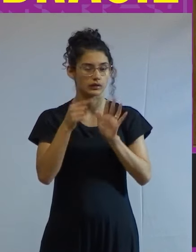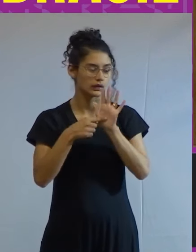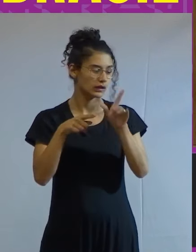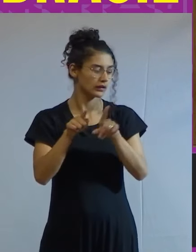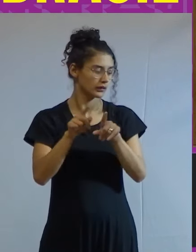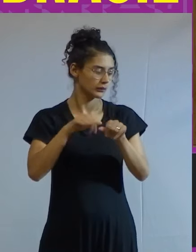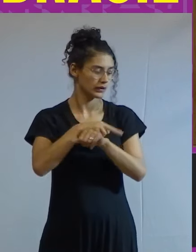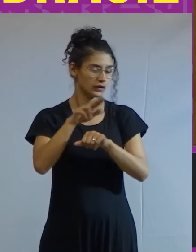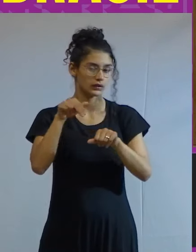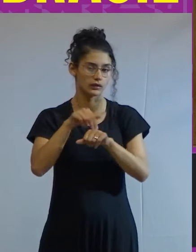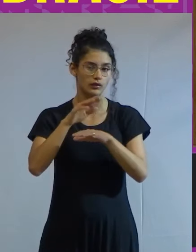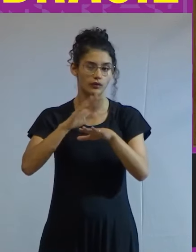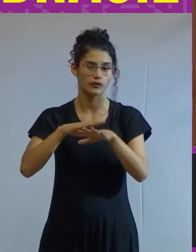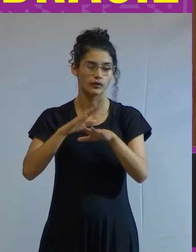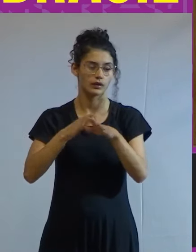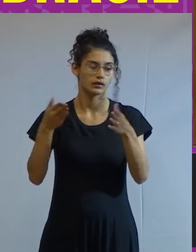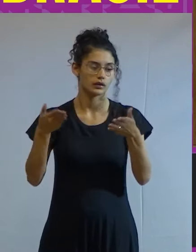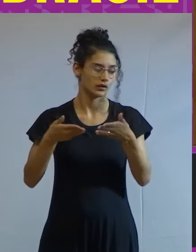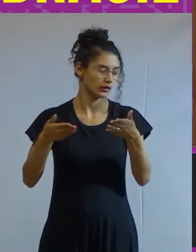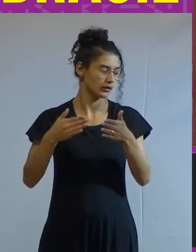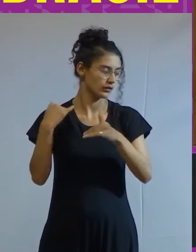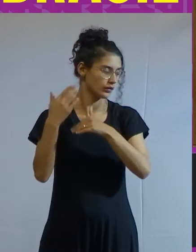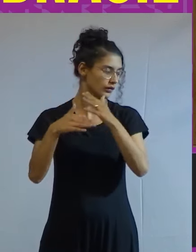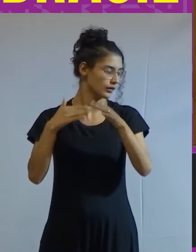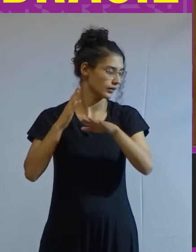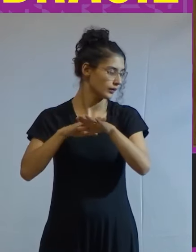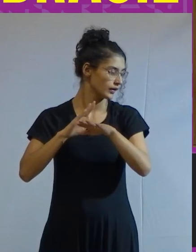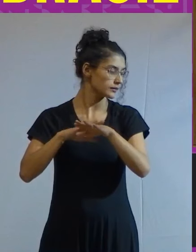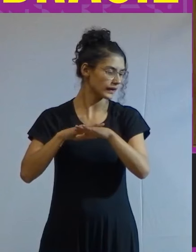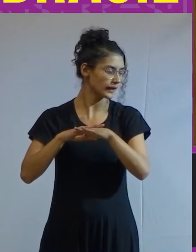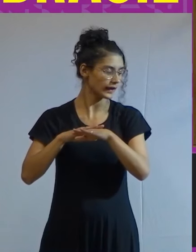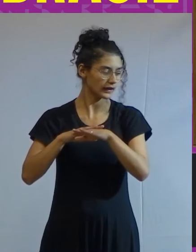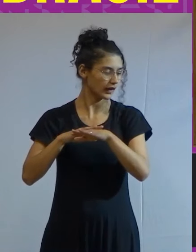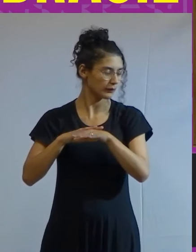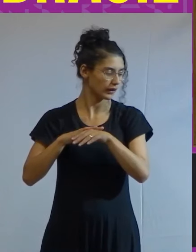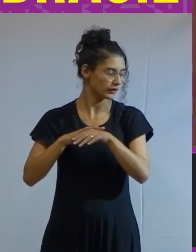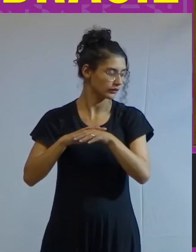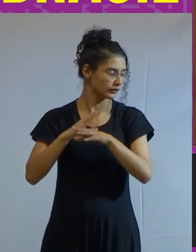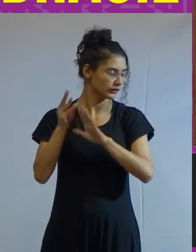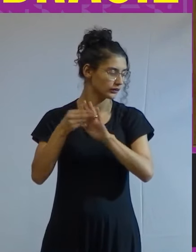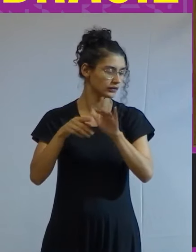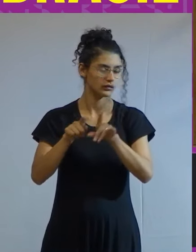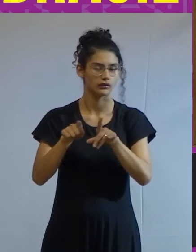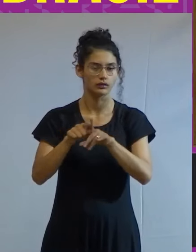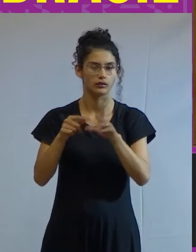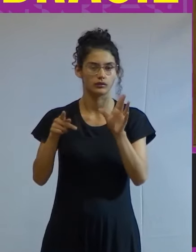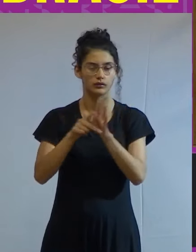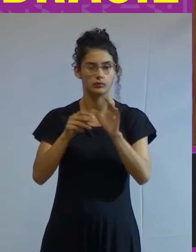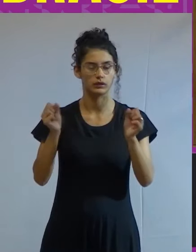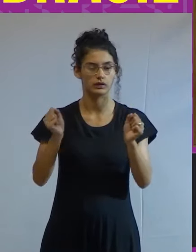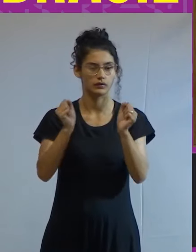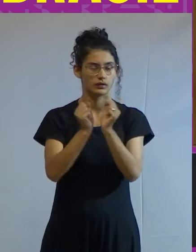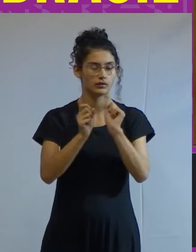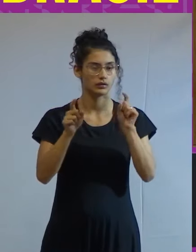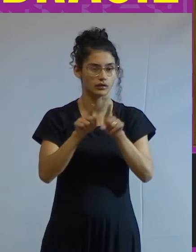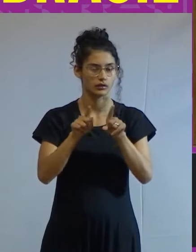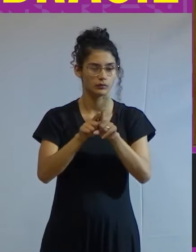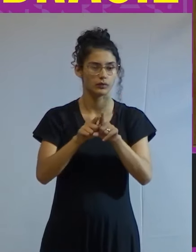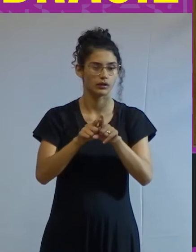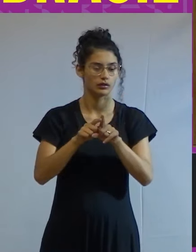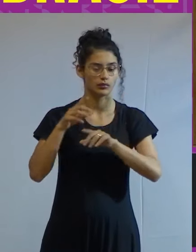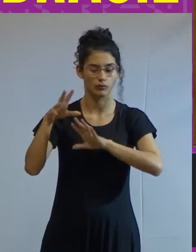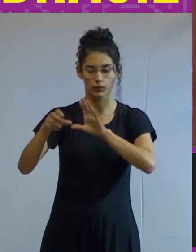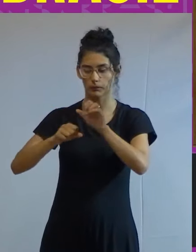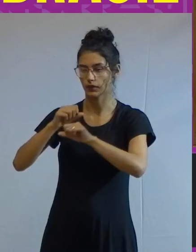a nação que se formou por aqui se construiu sobre uma fratura constituída pela escravização e tráfico de seres